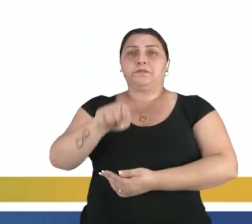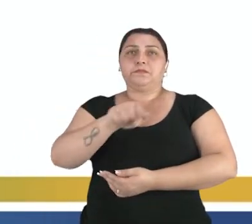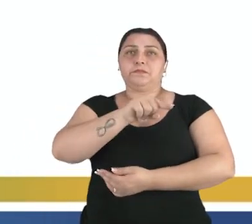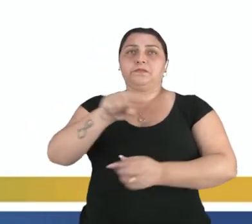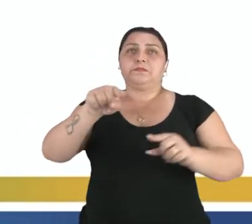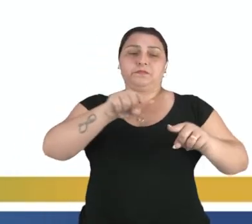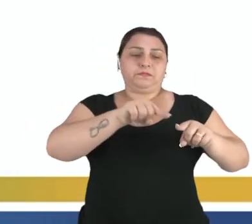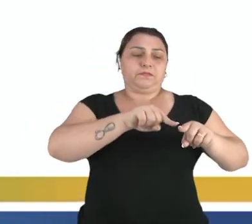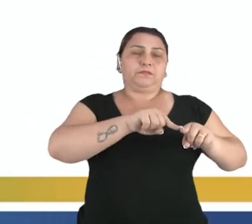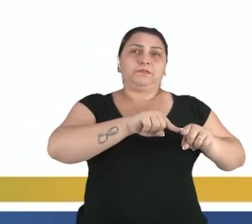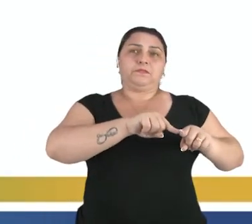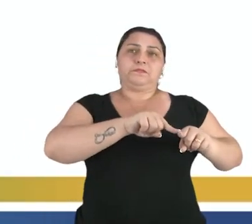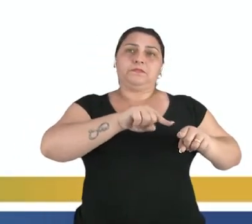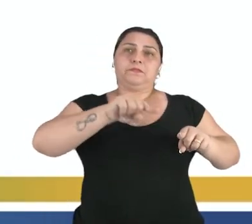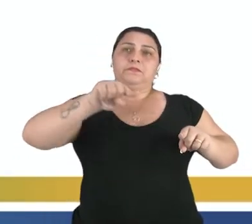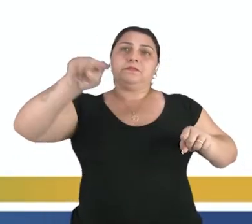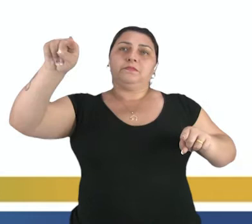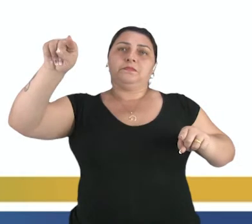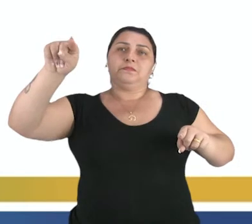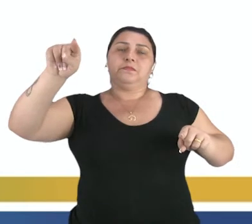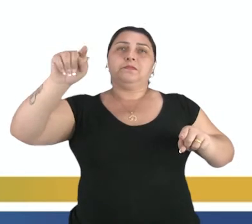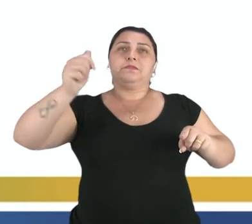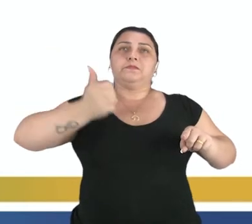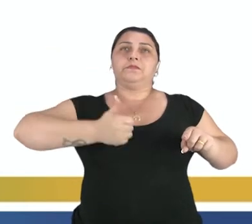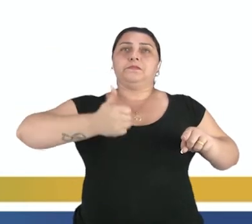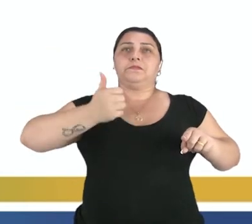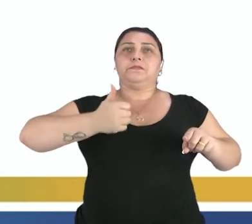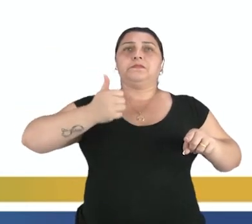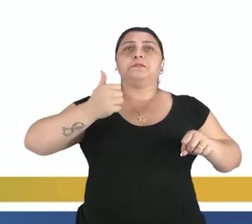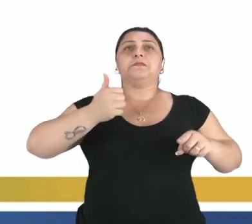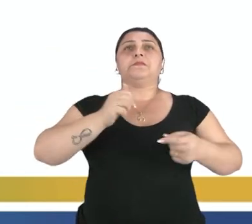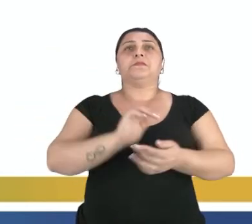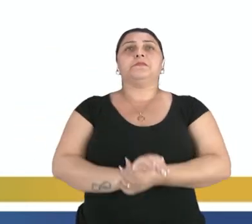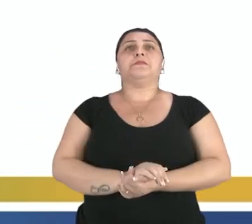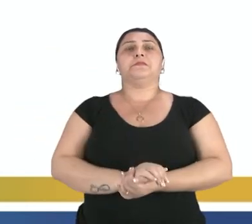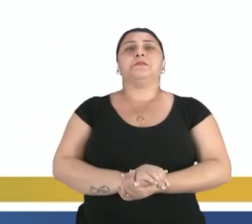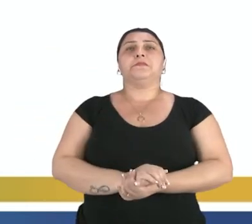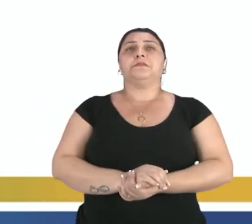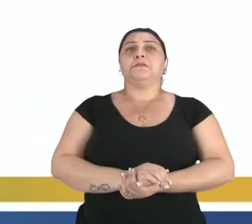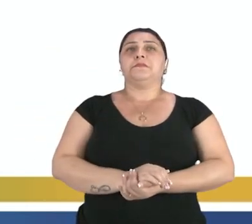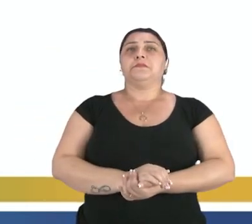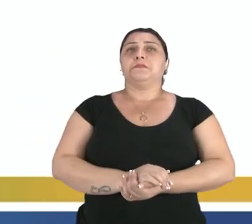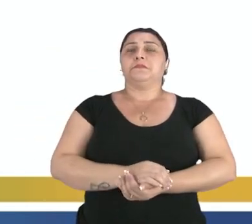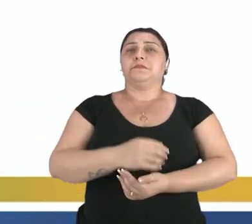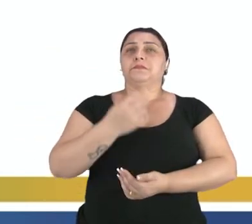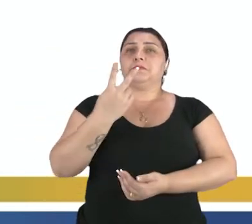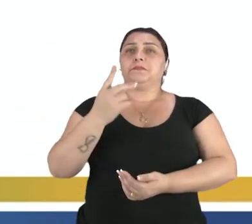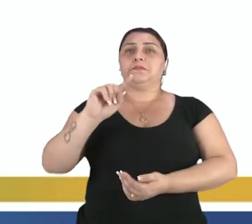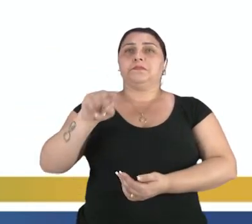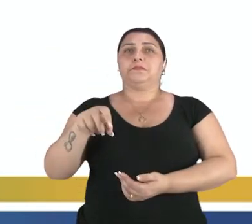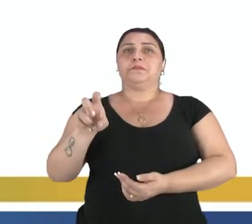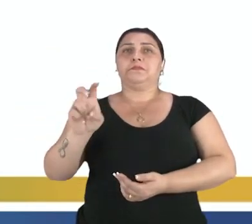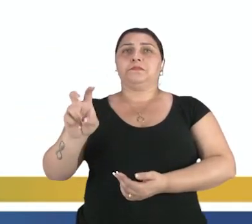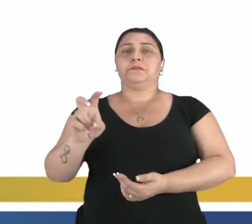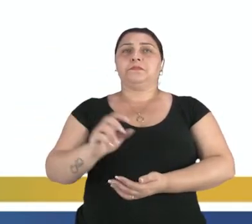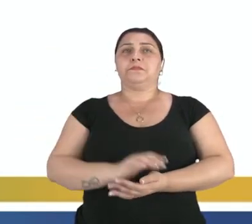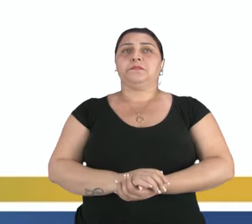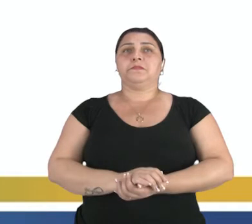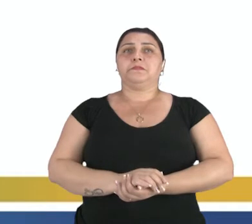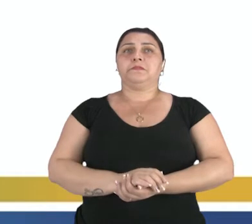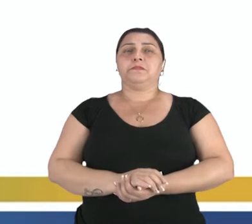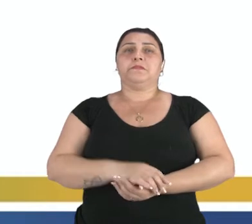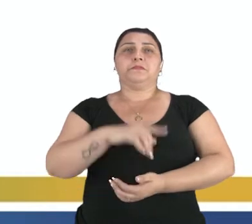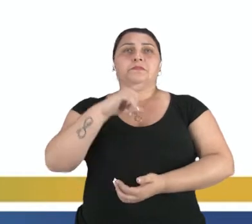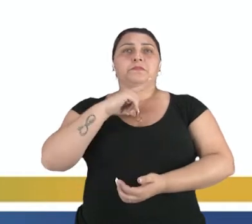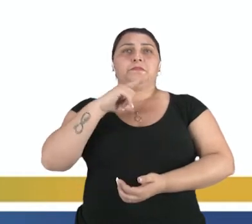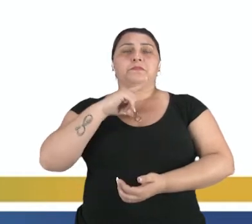cartesiano, nós temos aí no primeiro par ordenado 2, e ele corresponde à imagem 5. Então,